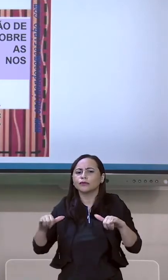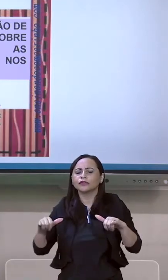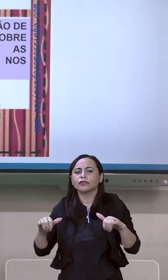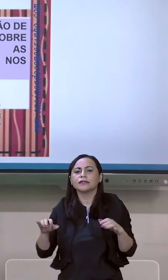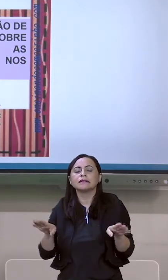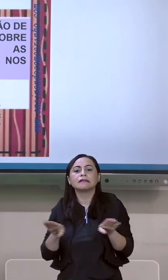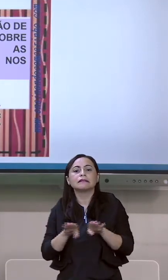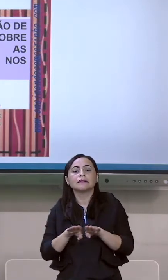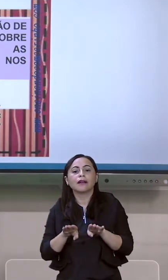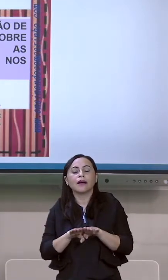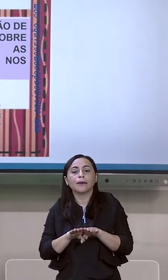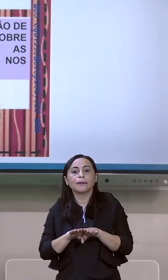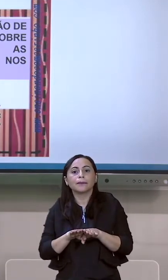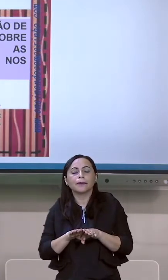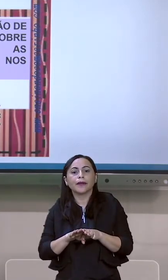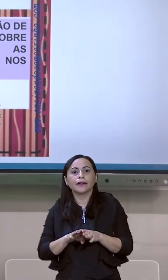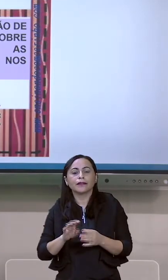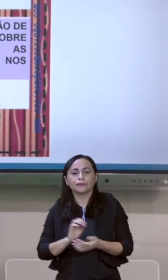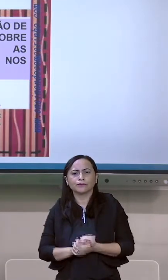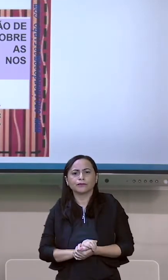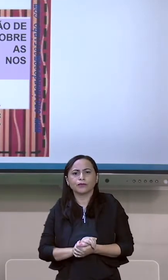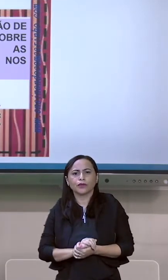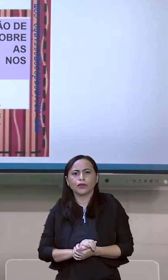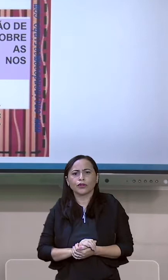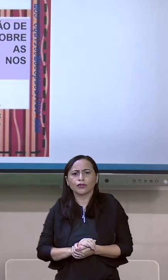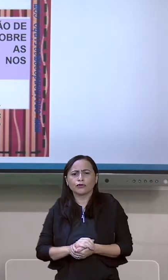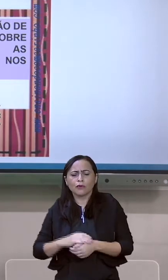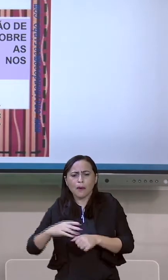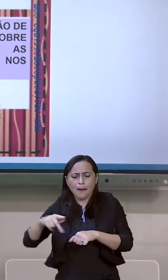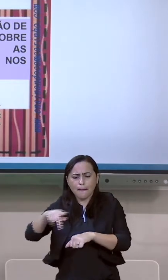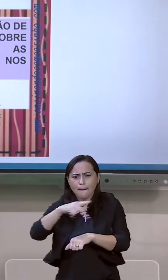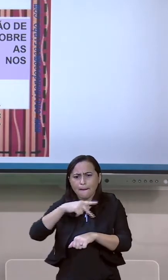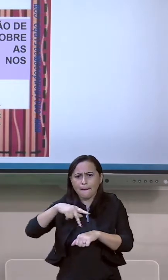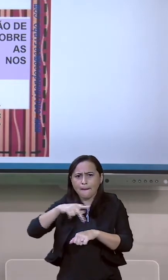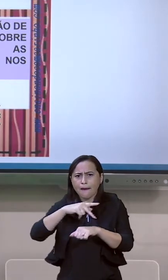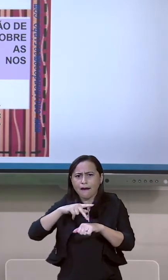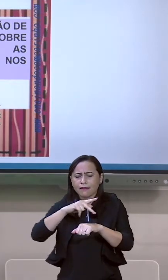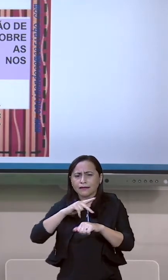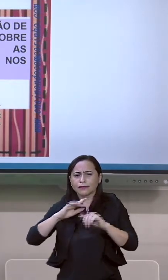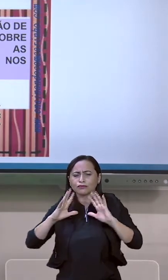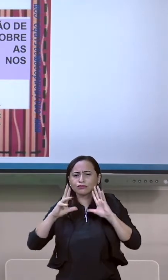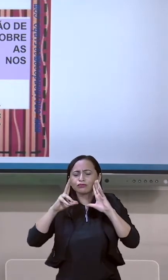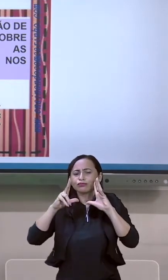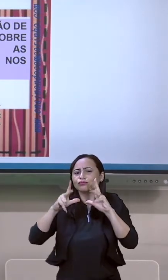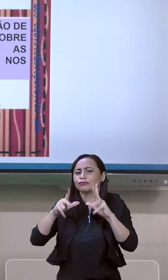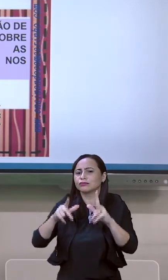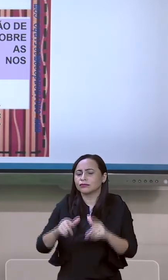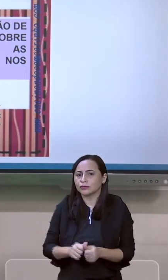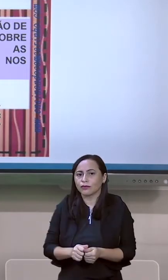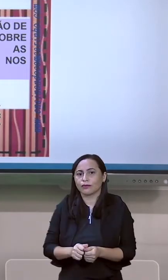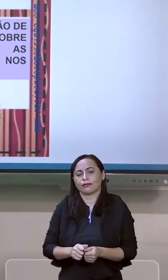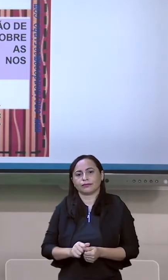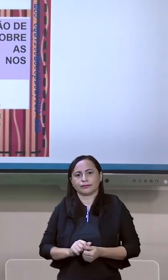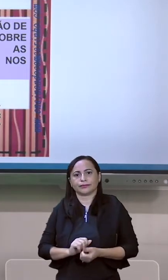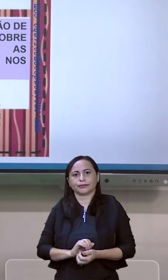temos o jornal de rede nacional, que fala sobre todas as notícias que acontecem no nosso